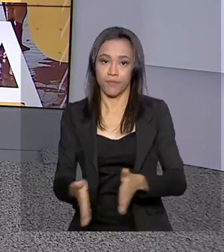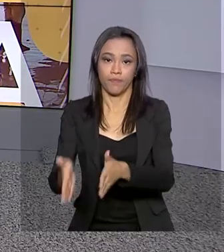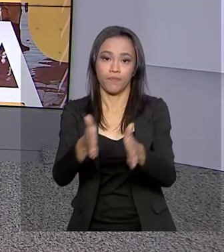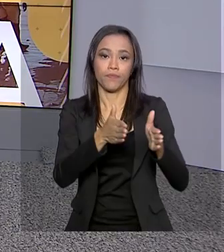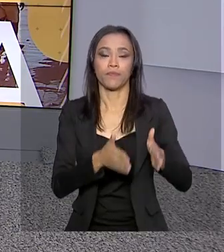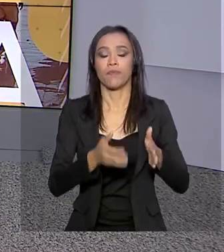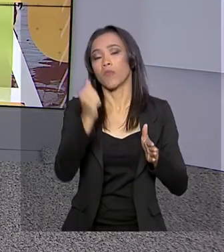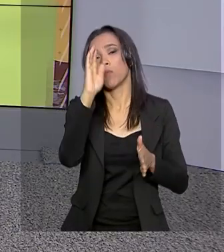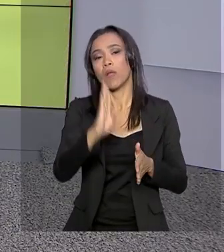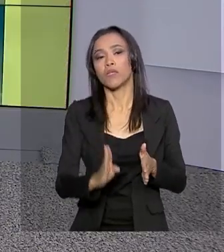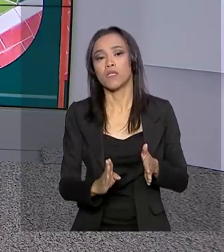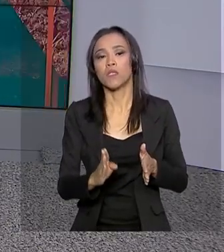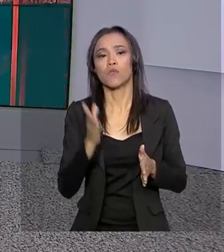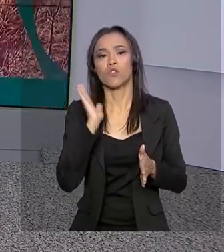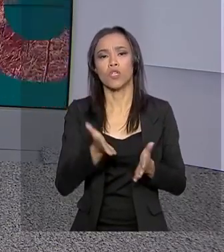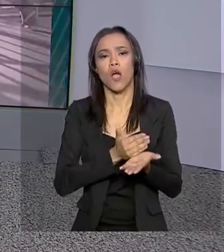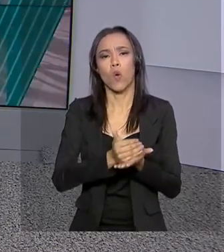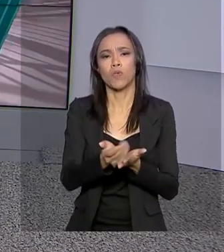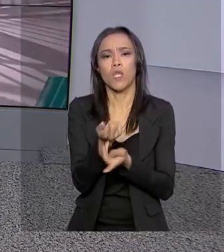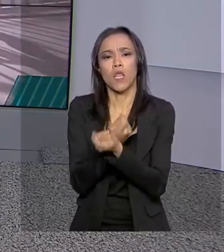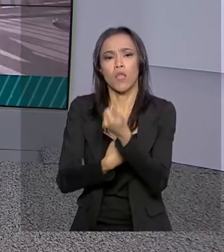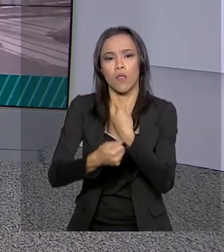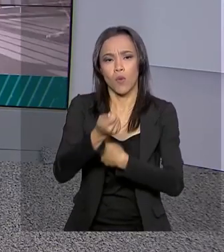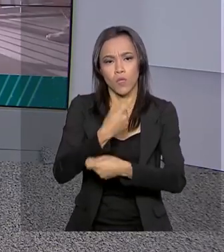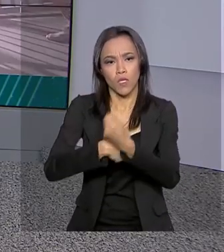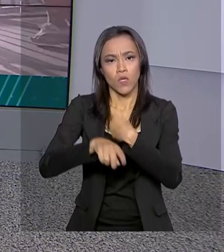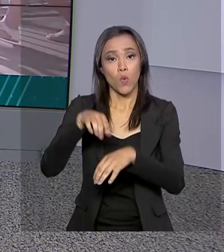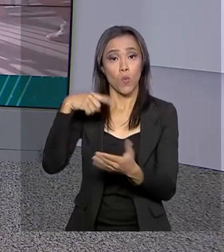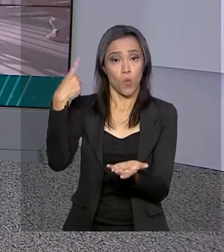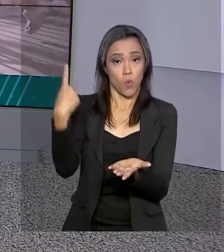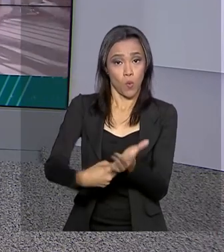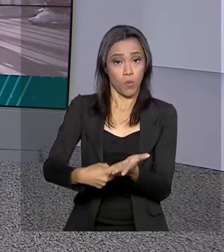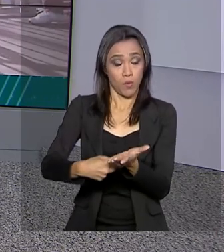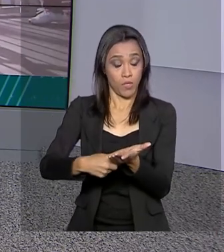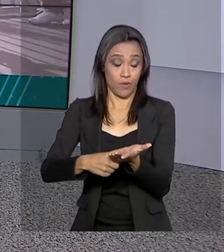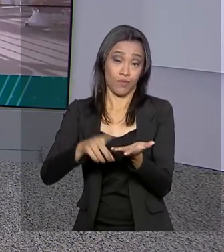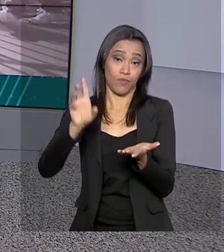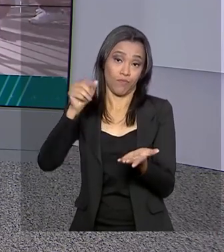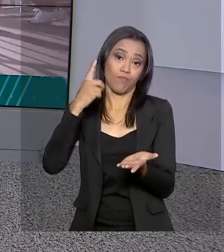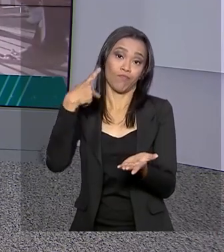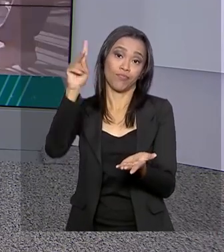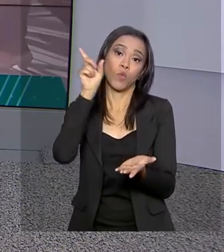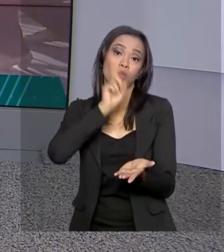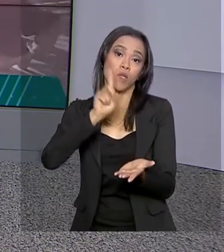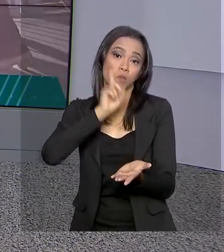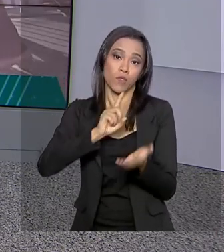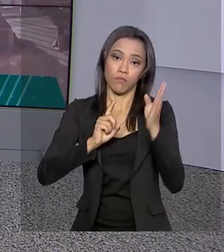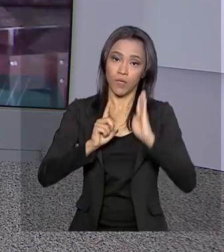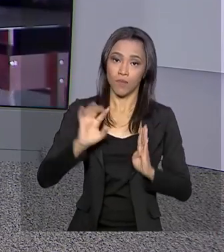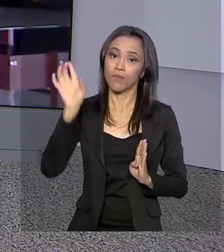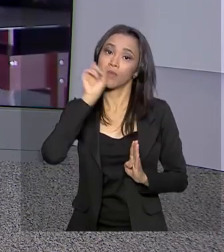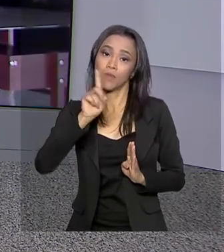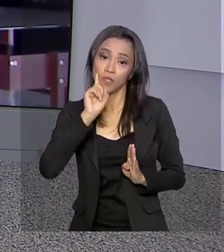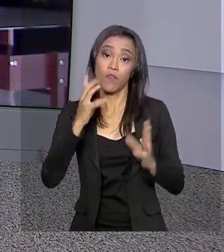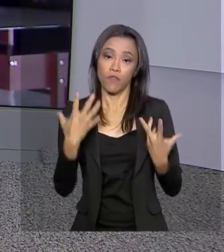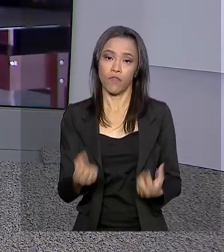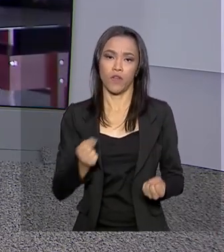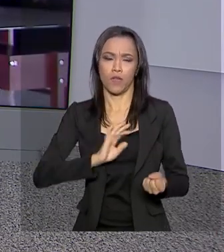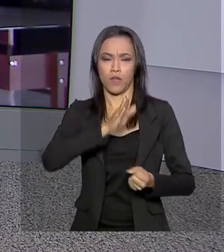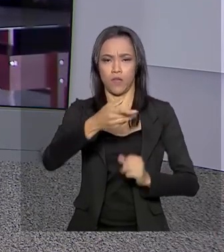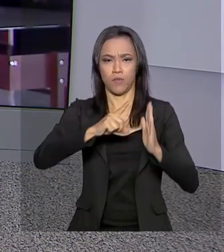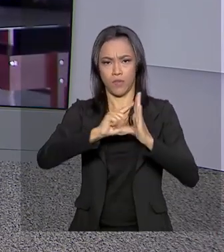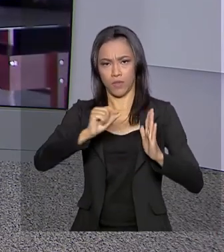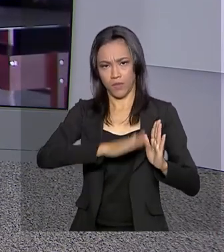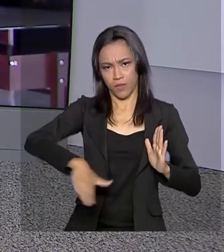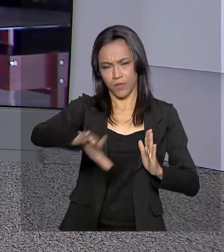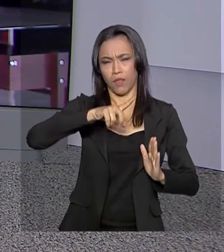O Brasil deu início às negociações de um acordo comercial com os Estados Unidos. Vamos ao Palácio do Planalto. repórter Luciana Colares